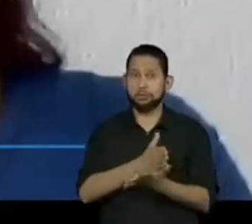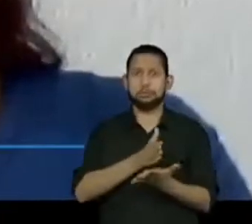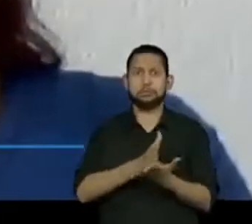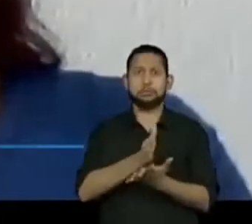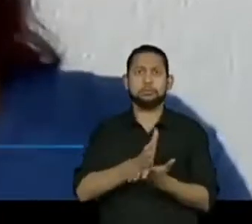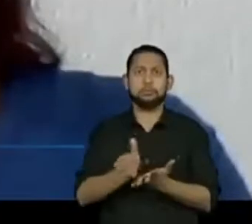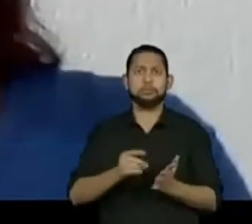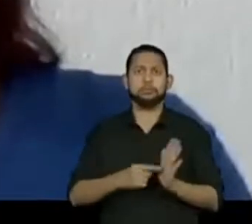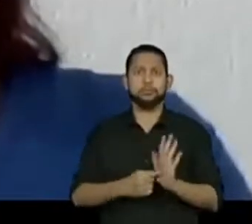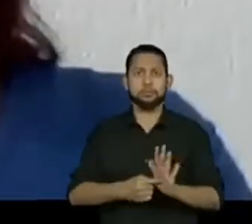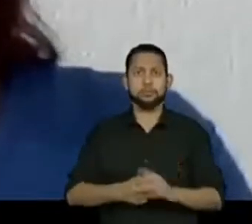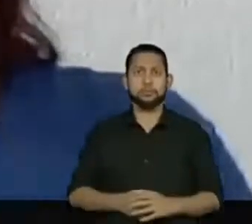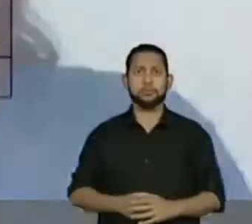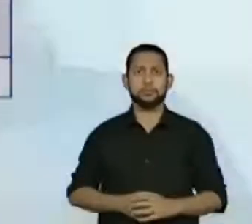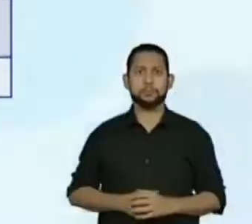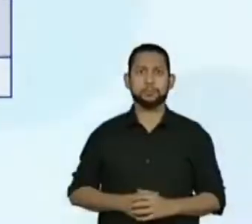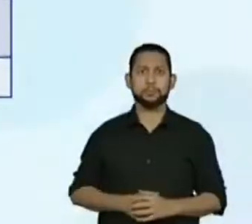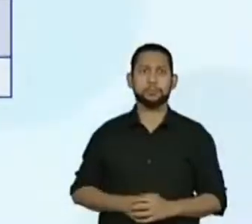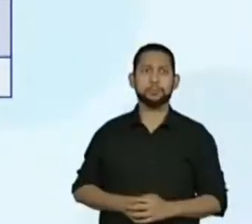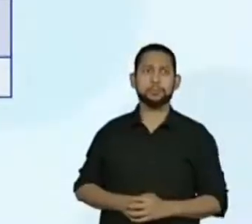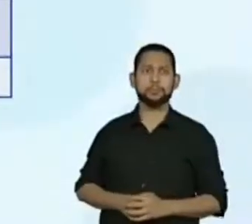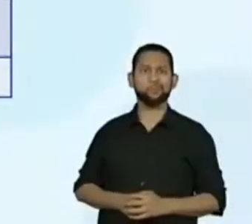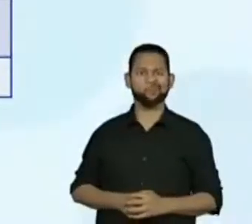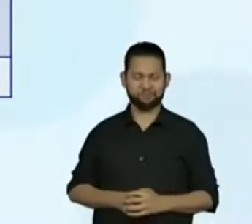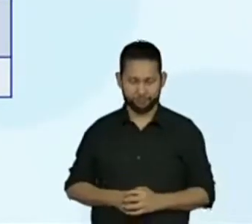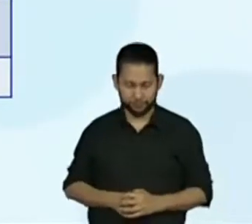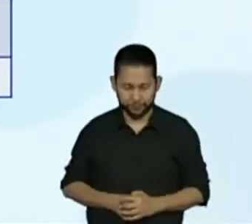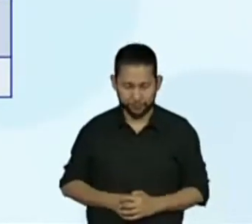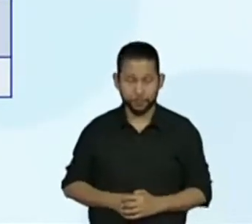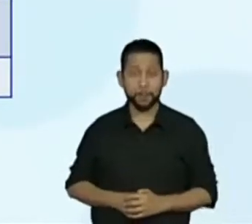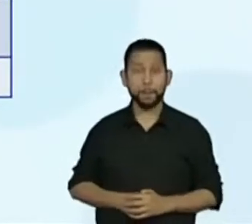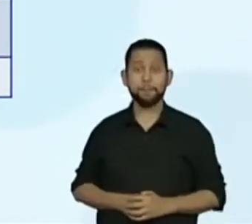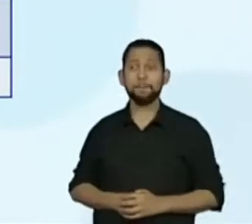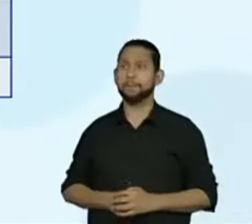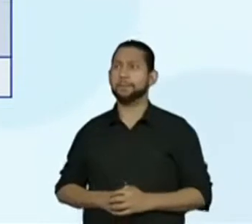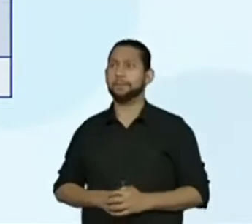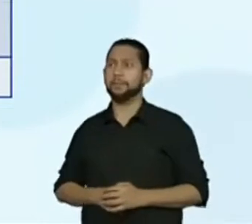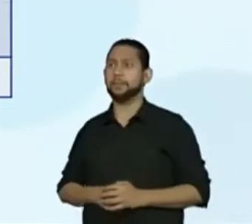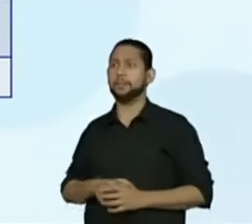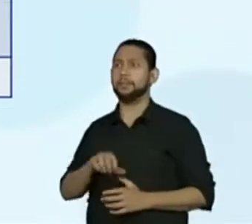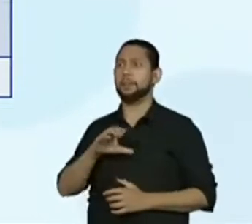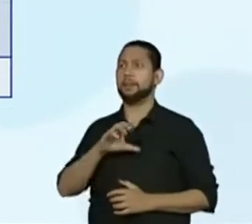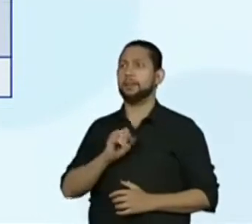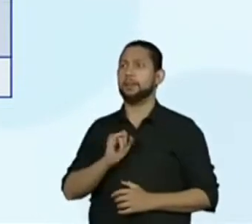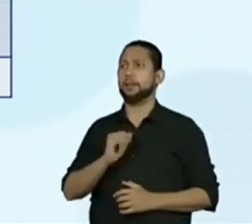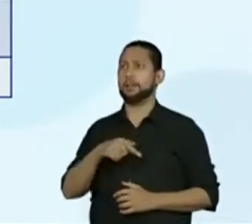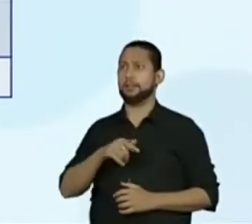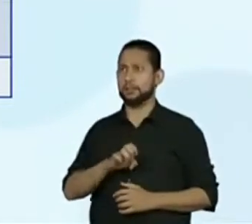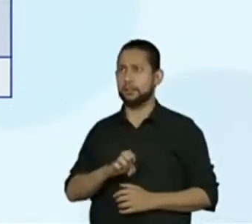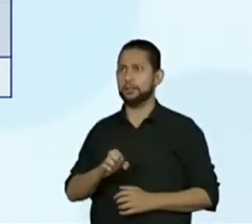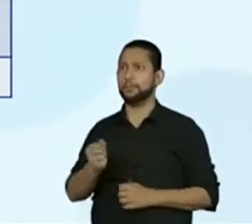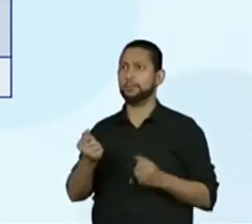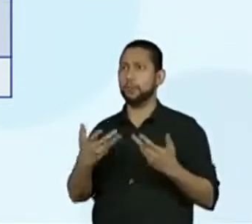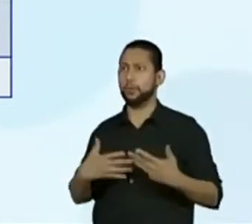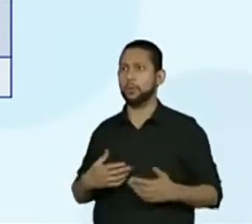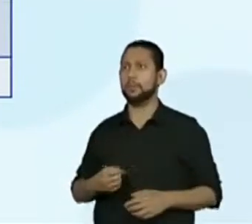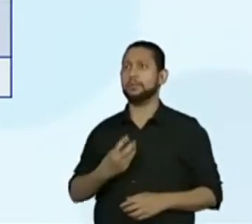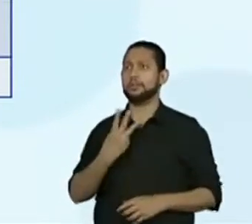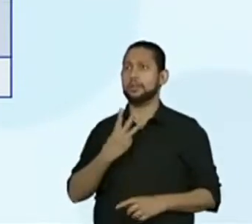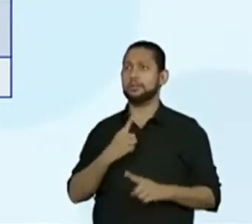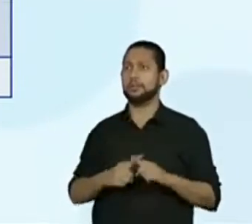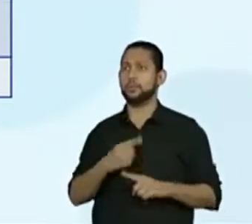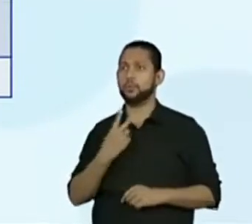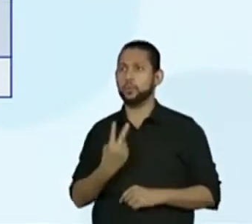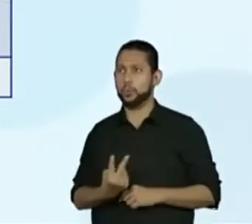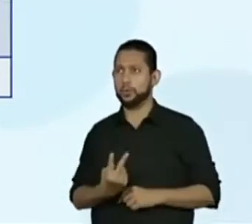Vamos Vamos O Kaique William está dizendo para a professora que ele fez 3 vezes